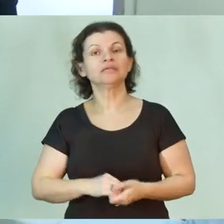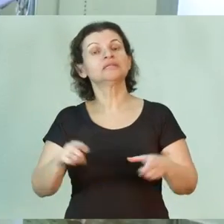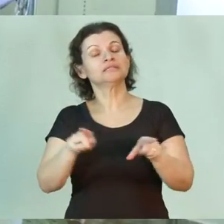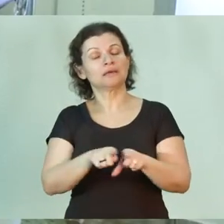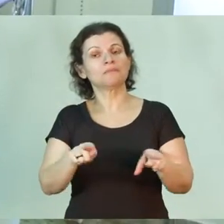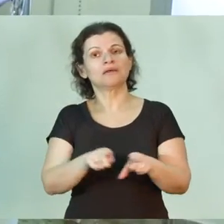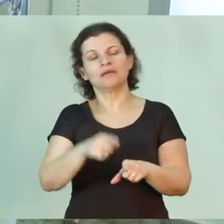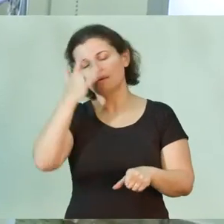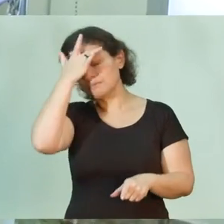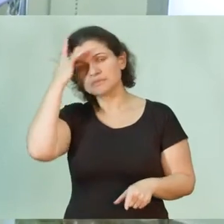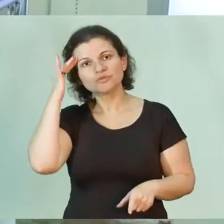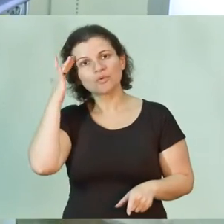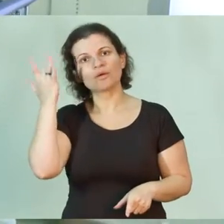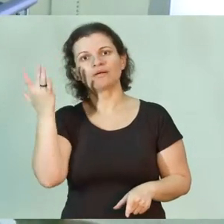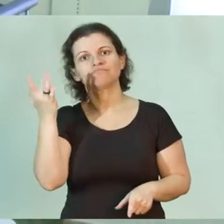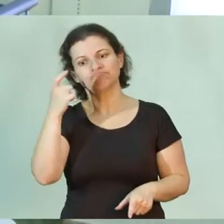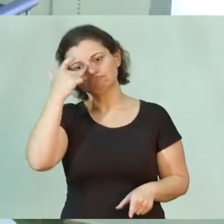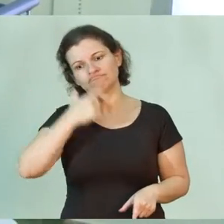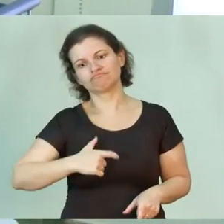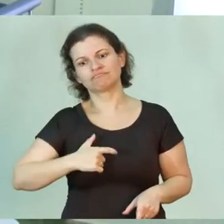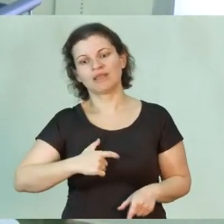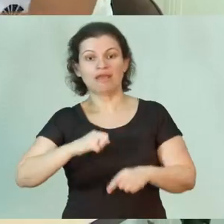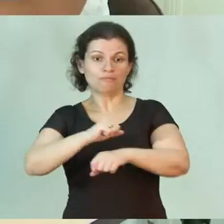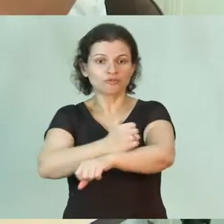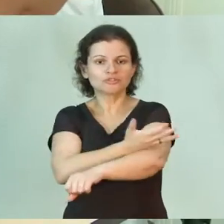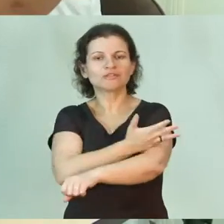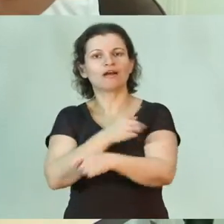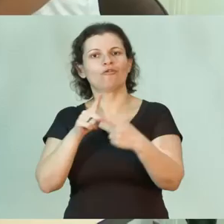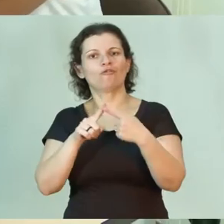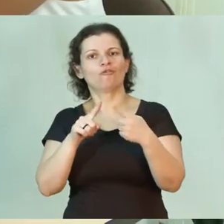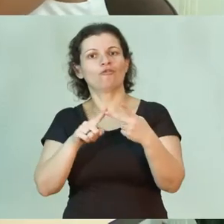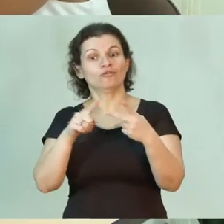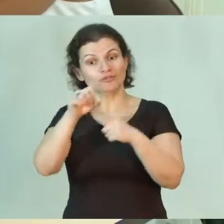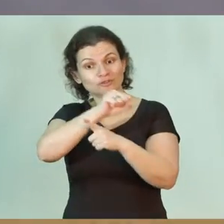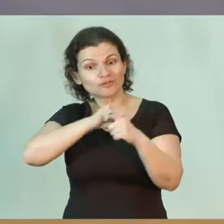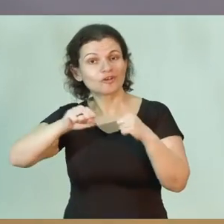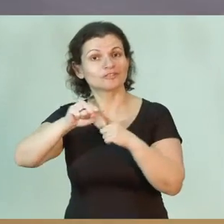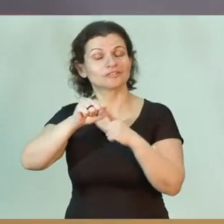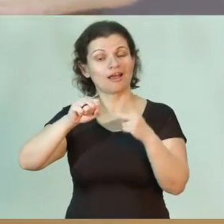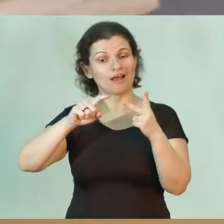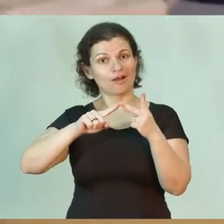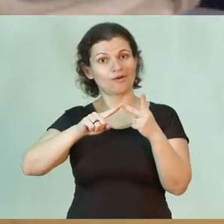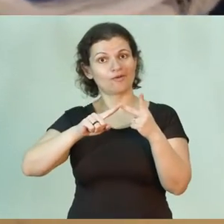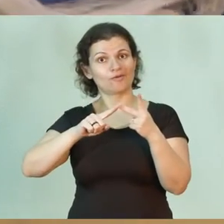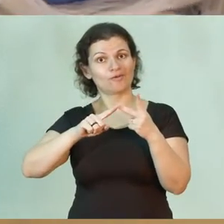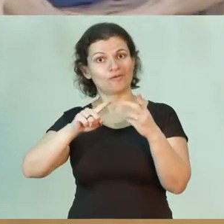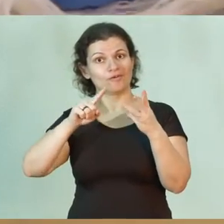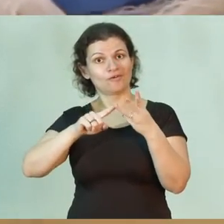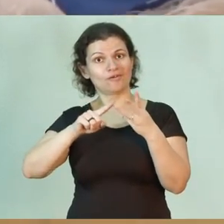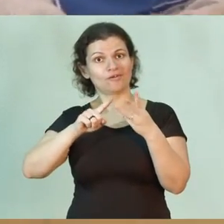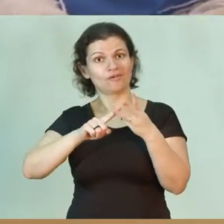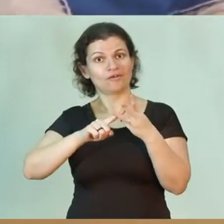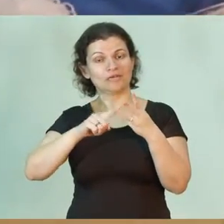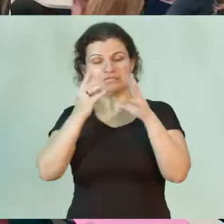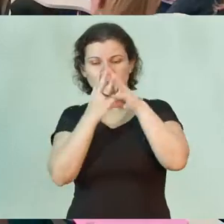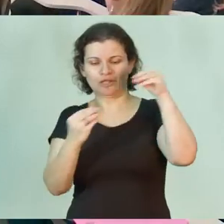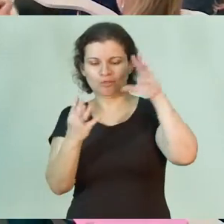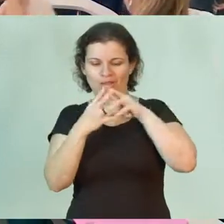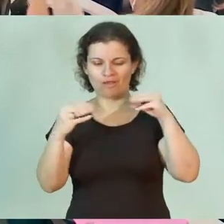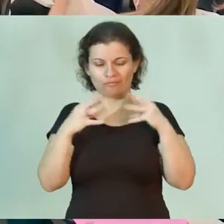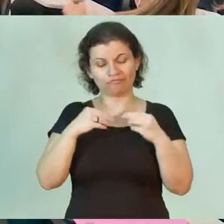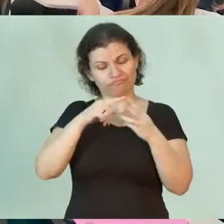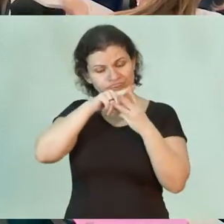é um ser emocional, é um ser social, é um ser espiritual.